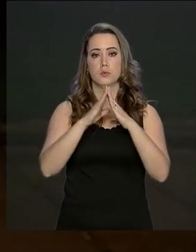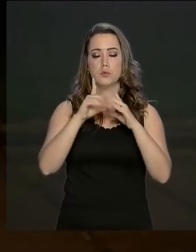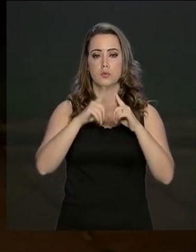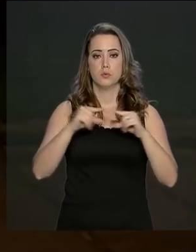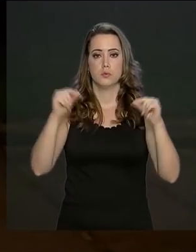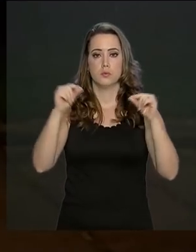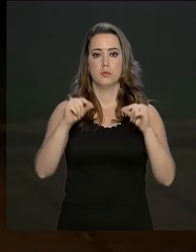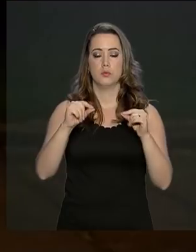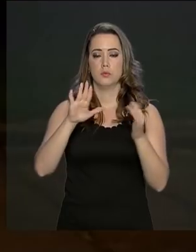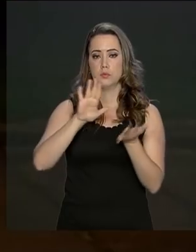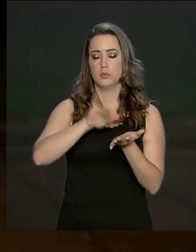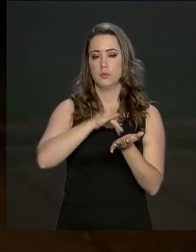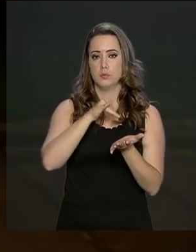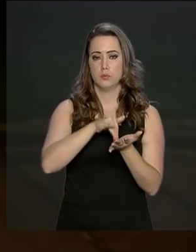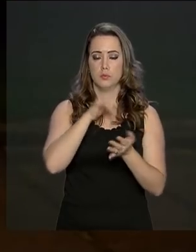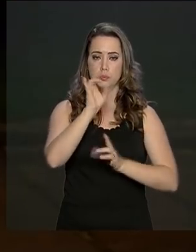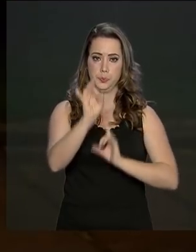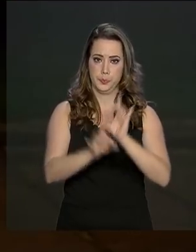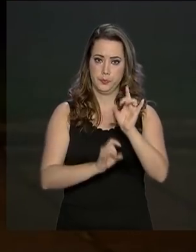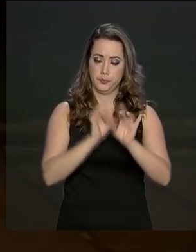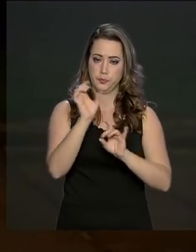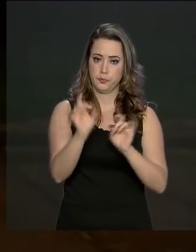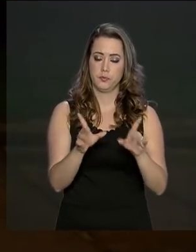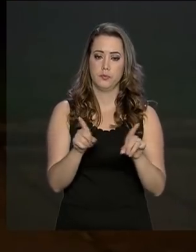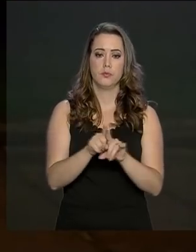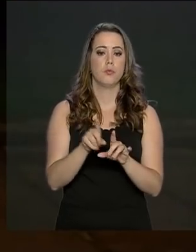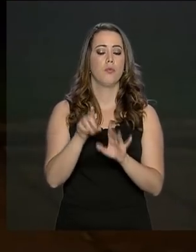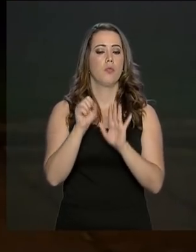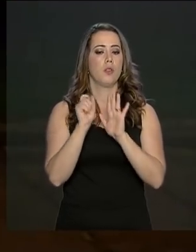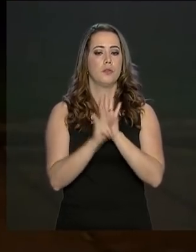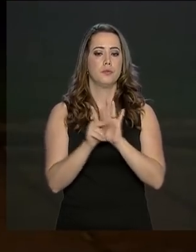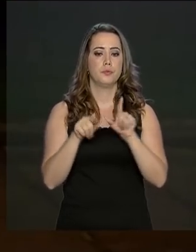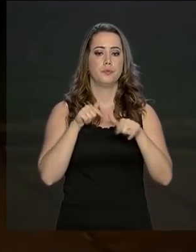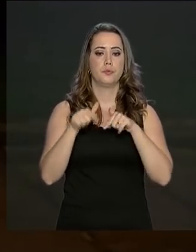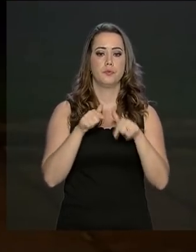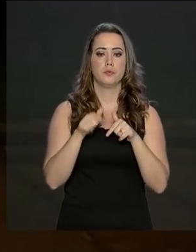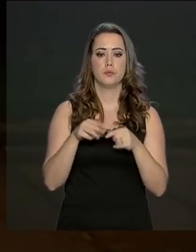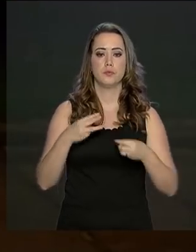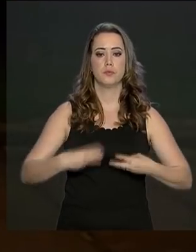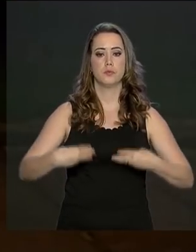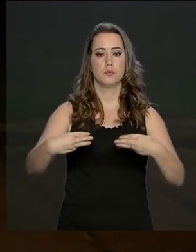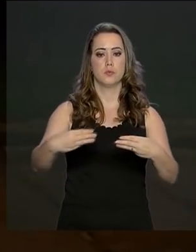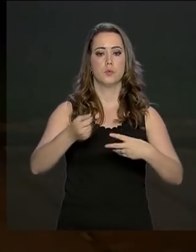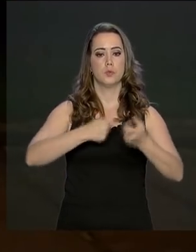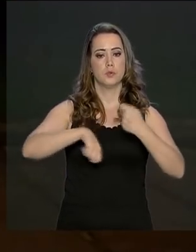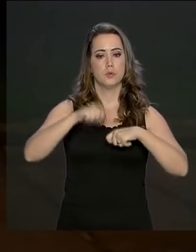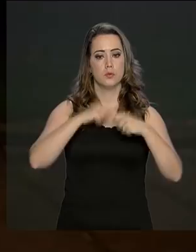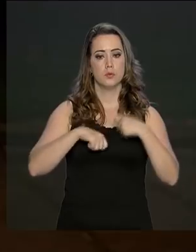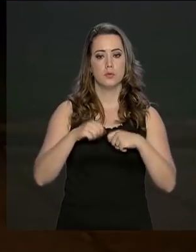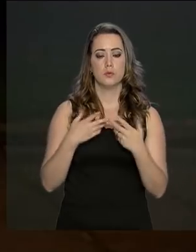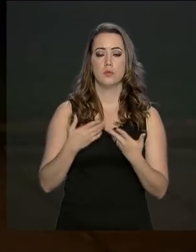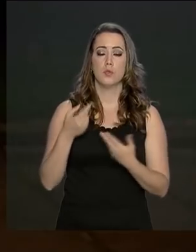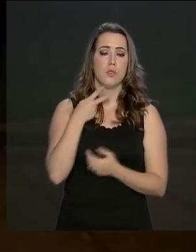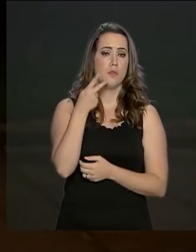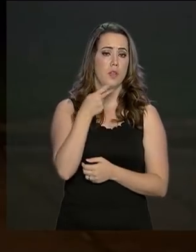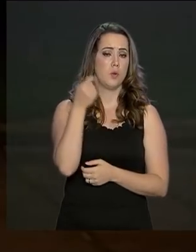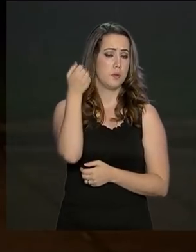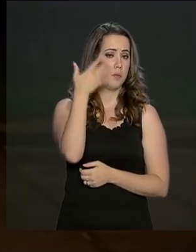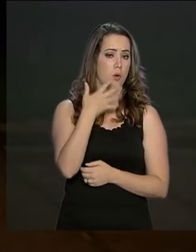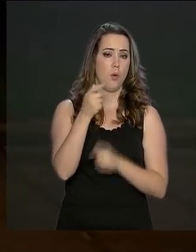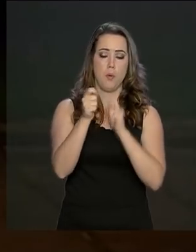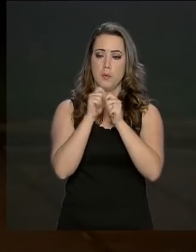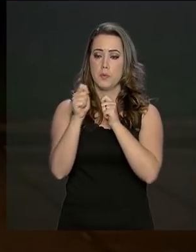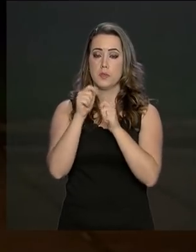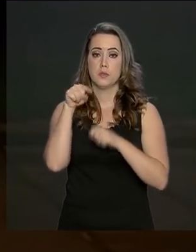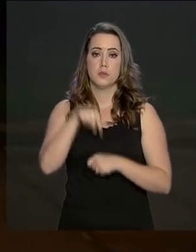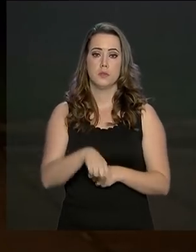o secretário especial de Previdência e Trabalho do Ministério da Economia, Rogério Marinho, ele falou com a imprensa